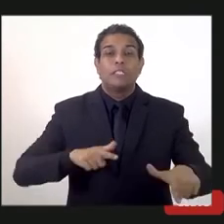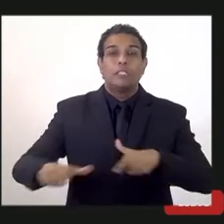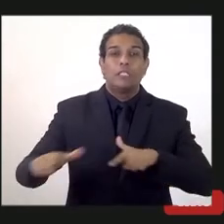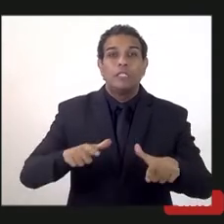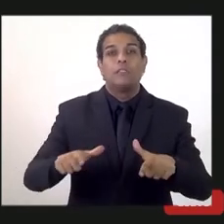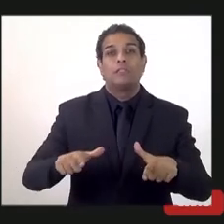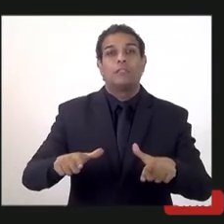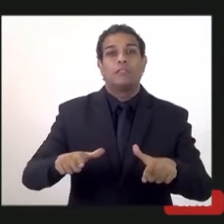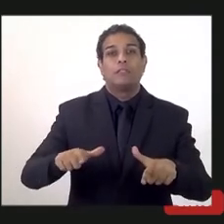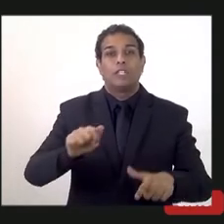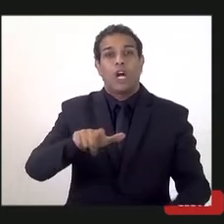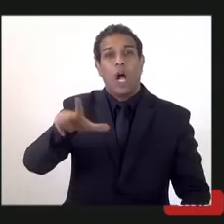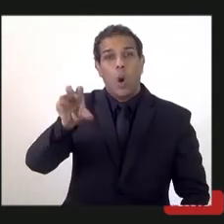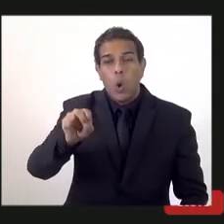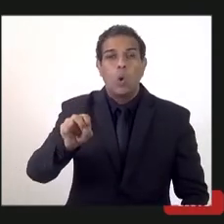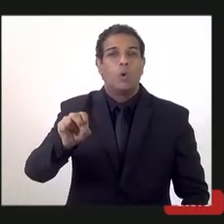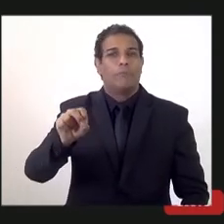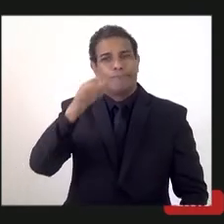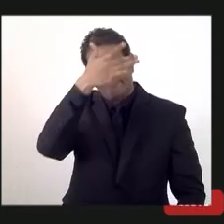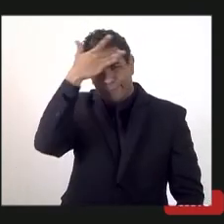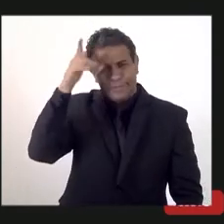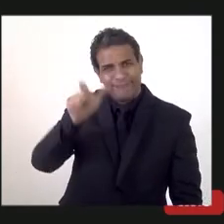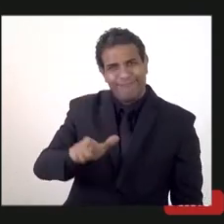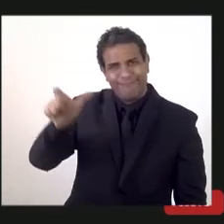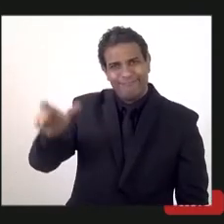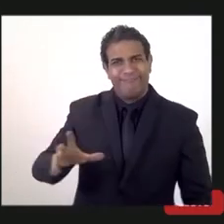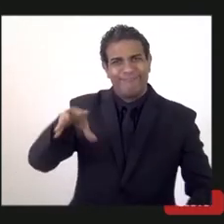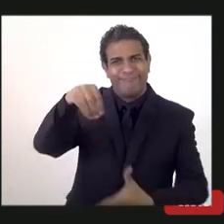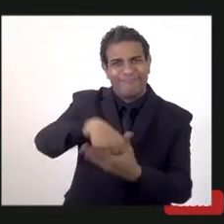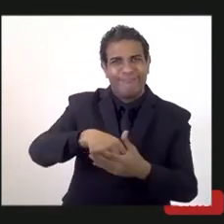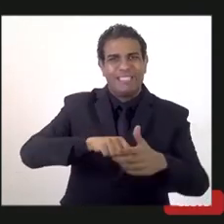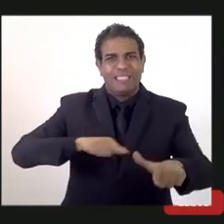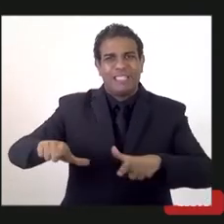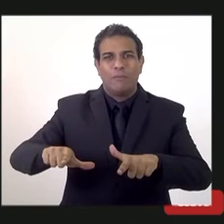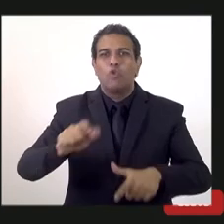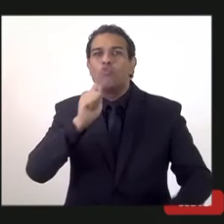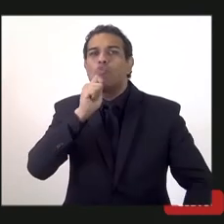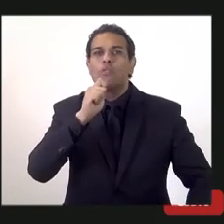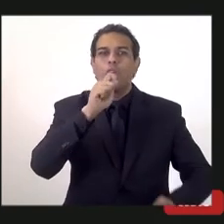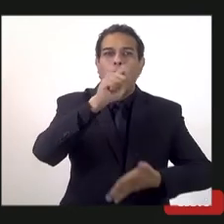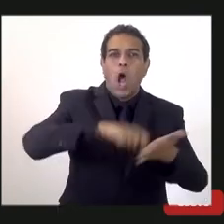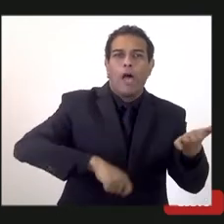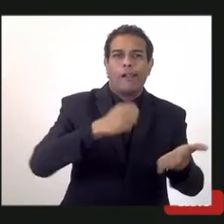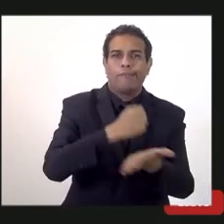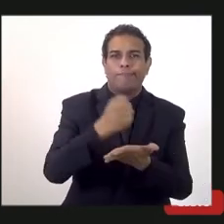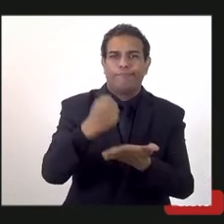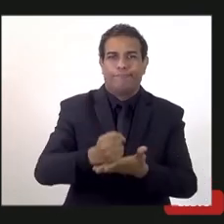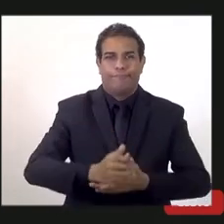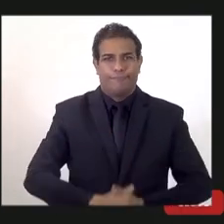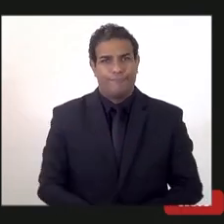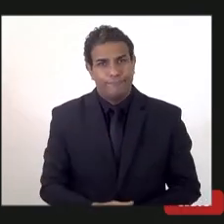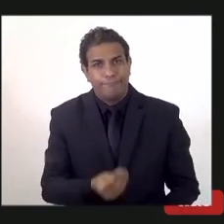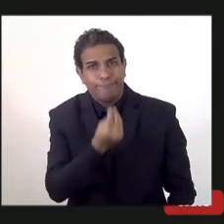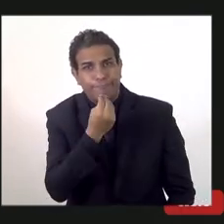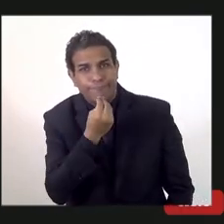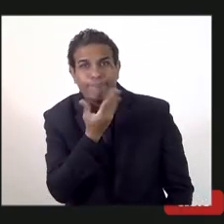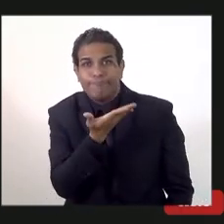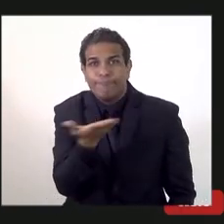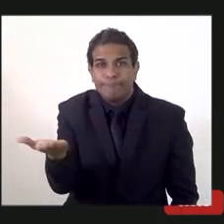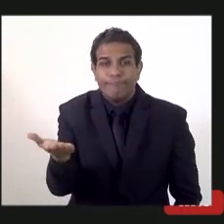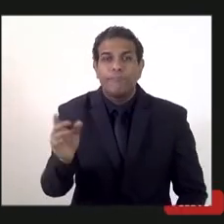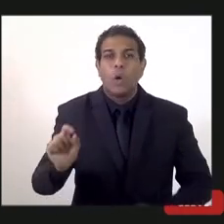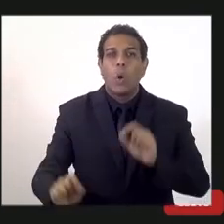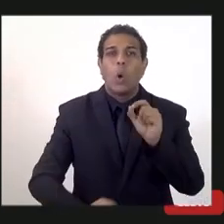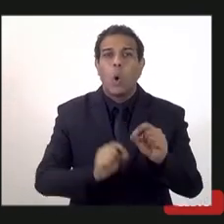conta própria, CNPJ, empregador sem CNPJ e por aí vai. E sem dúvida nenhuma, com essa atividade